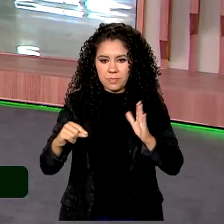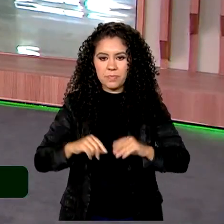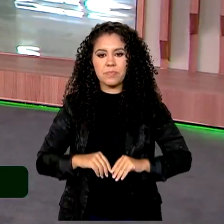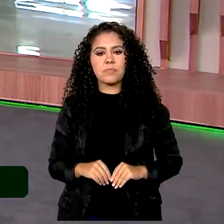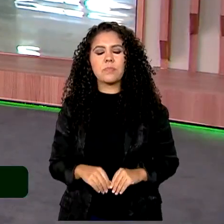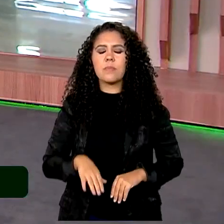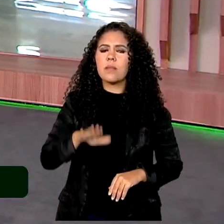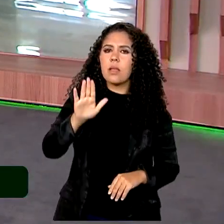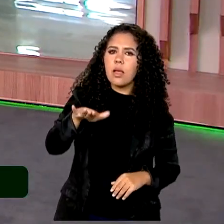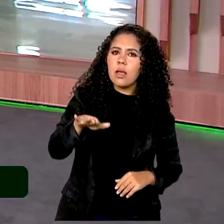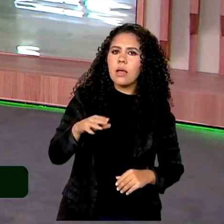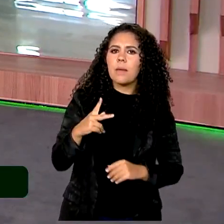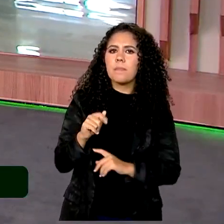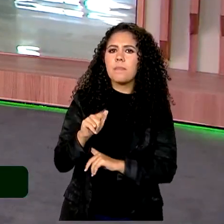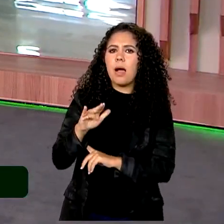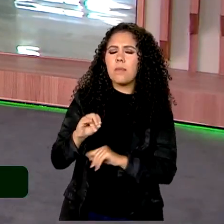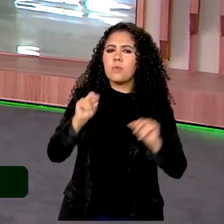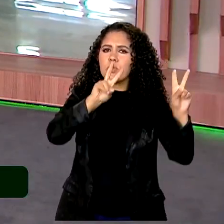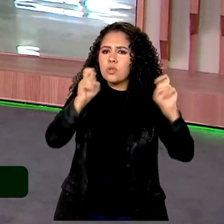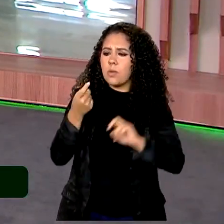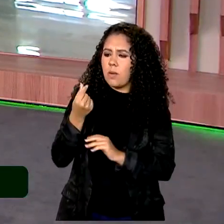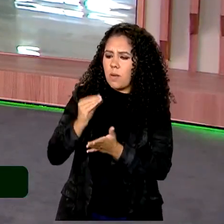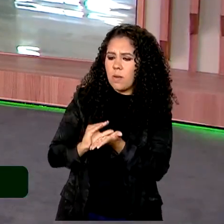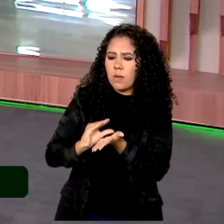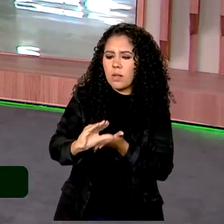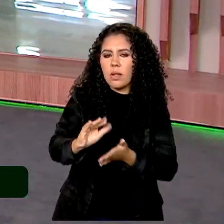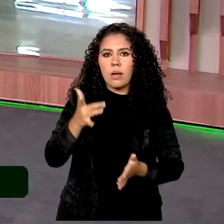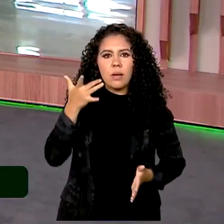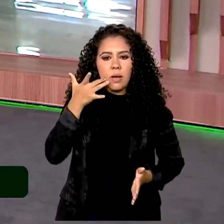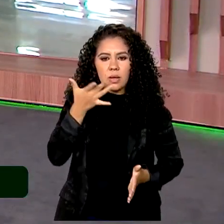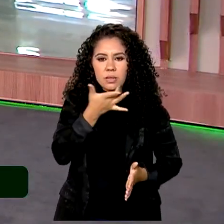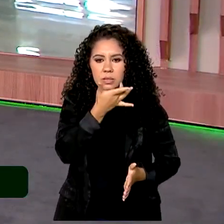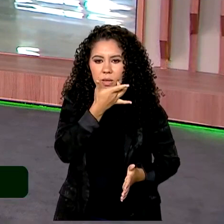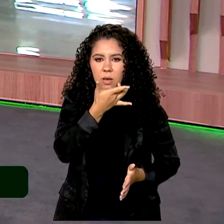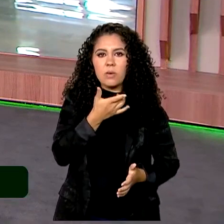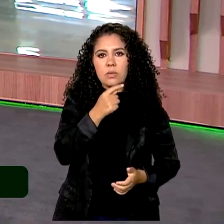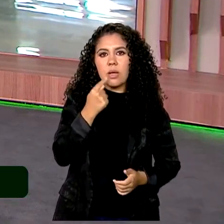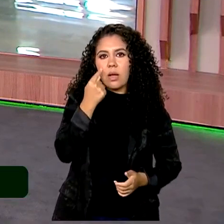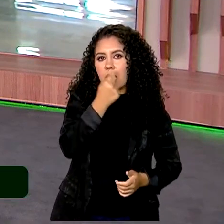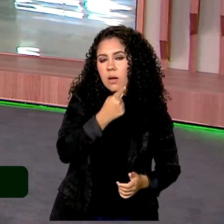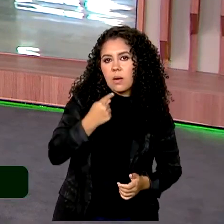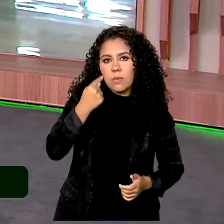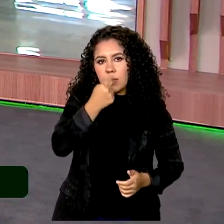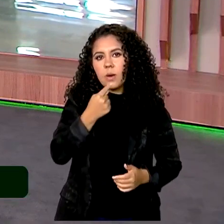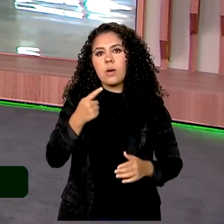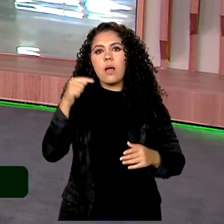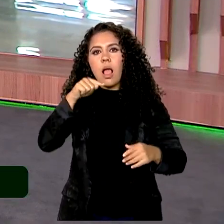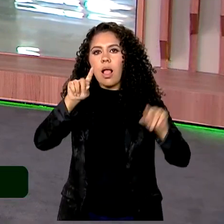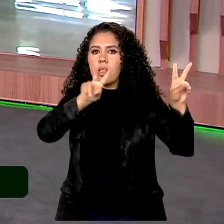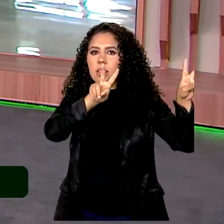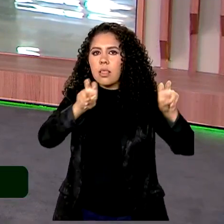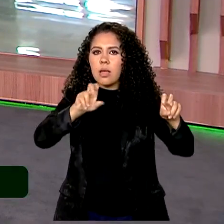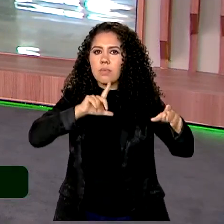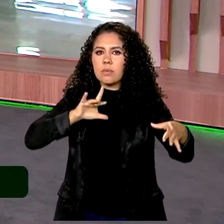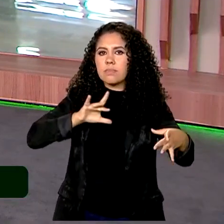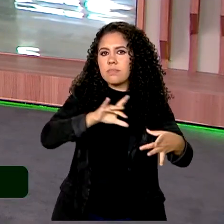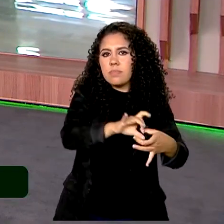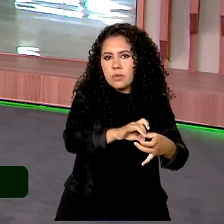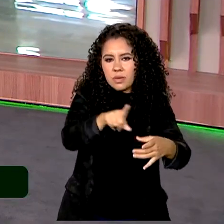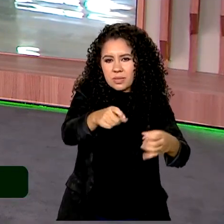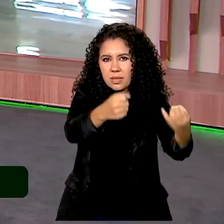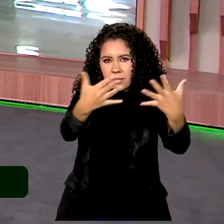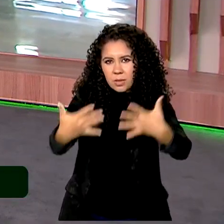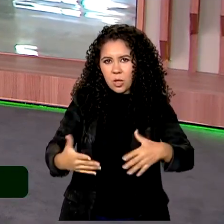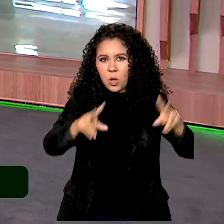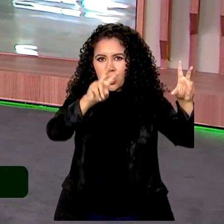Pablo, e esses recursos para a saúde bucal são um tema que, de certa forma, dialoga com o que você falou dessa